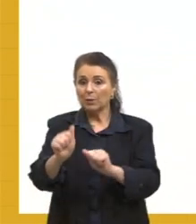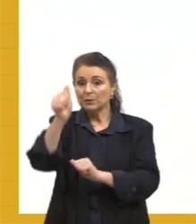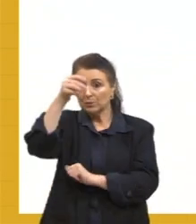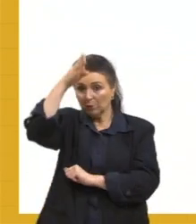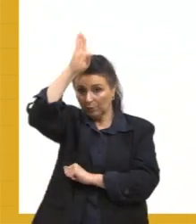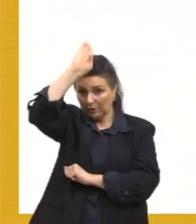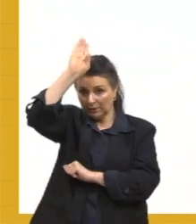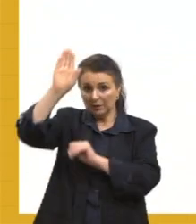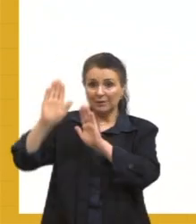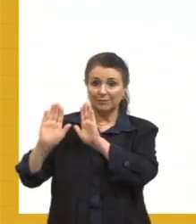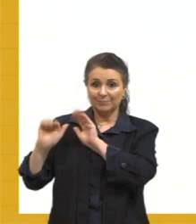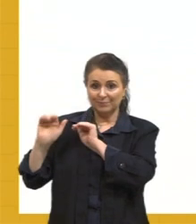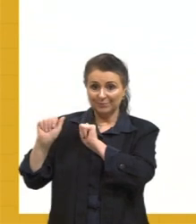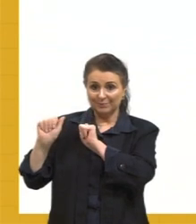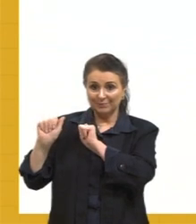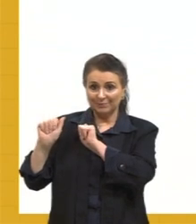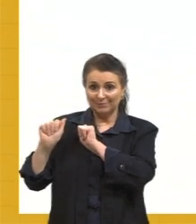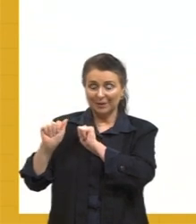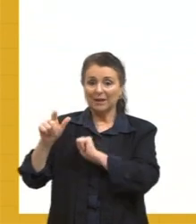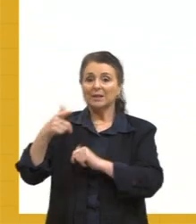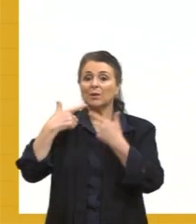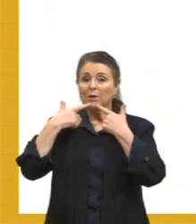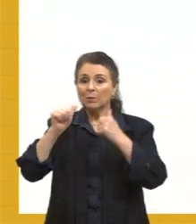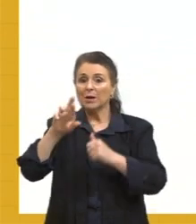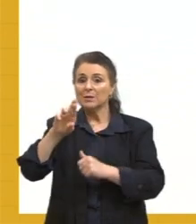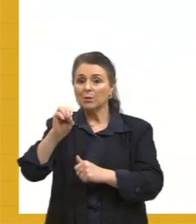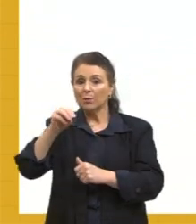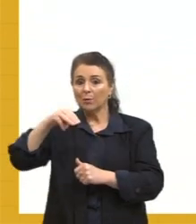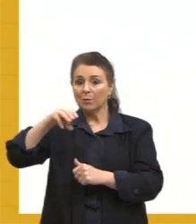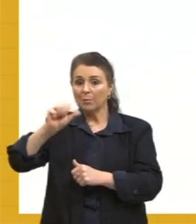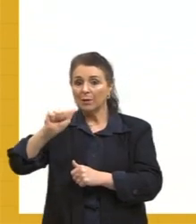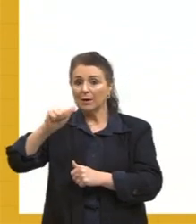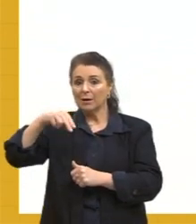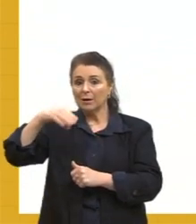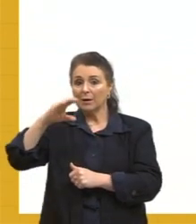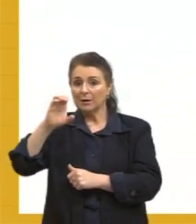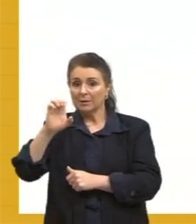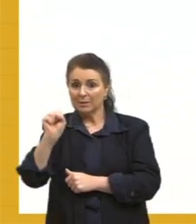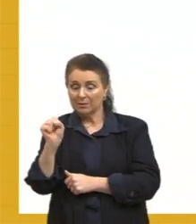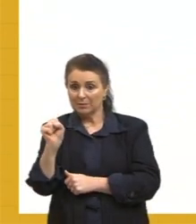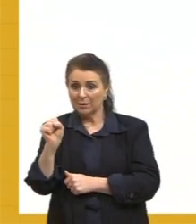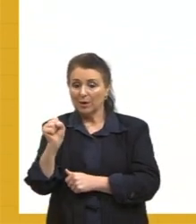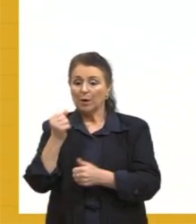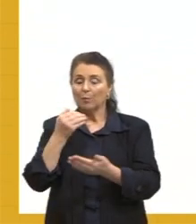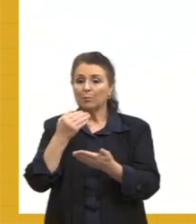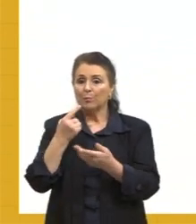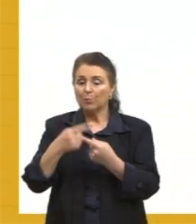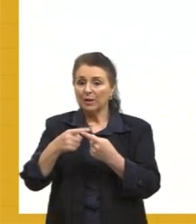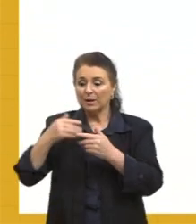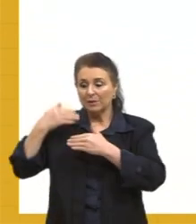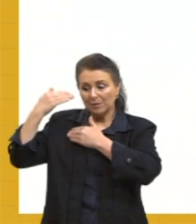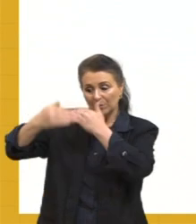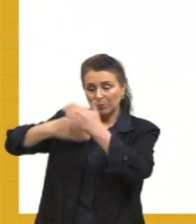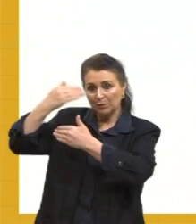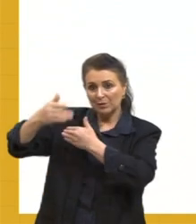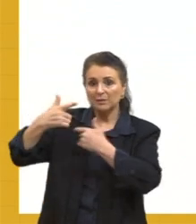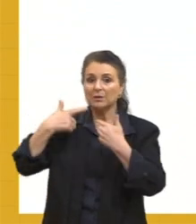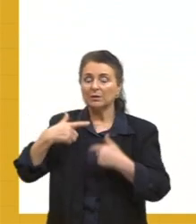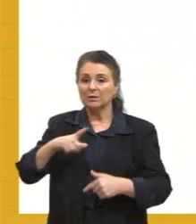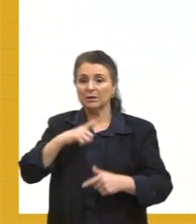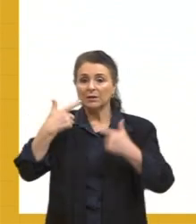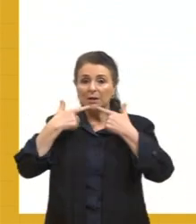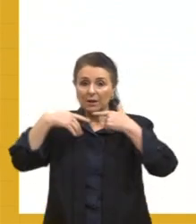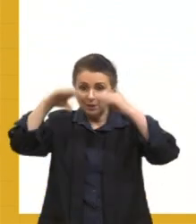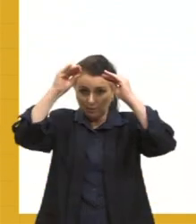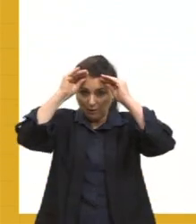línguas romances. Por quê, gente? Porque, nesse processo, nós teremos as linguagens dos